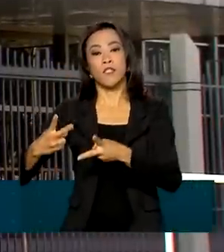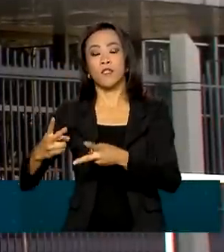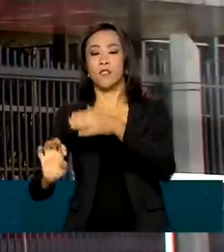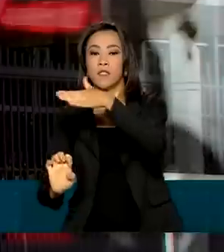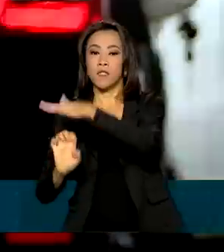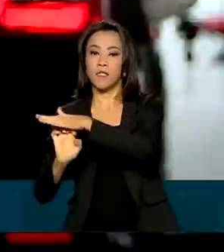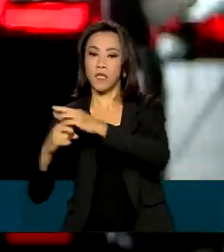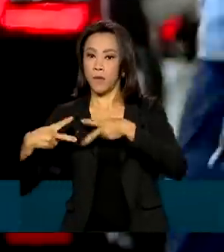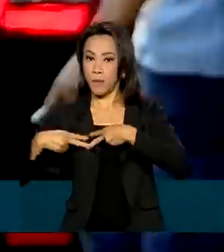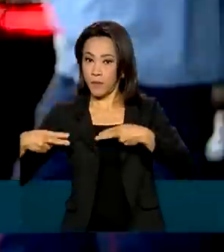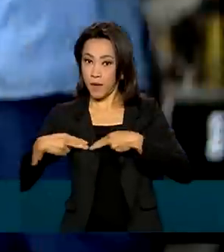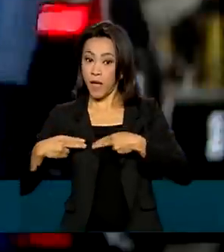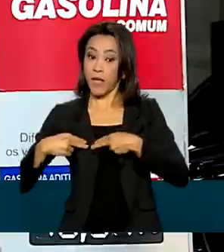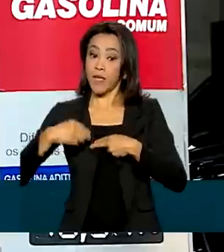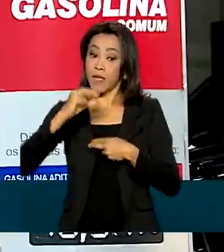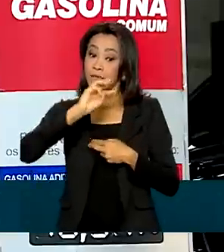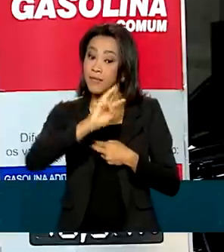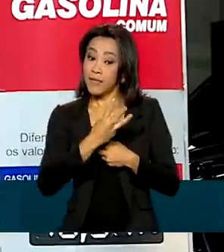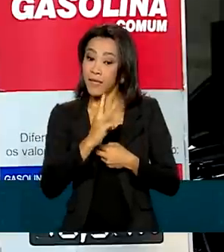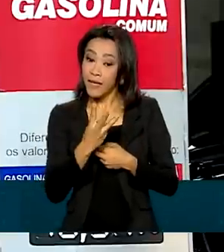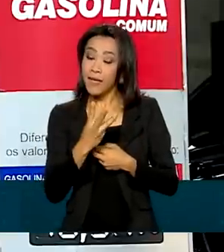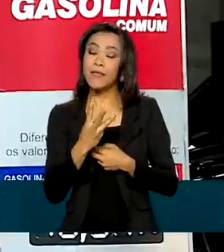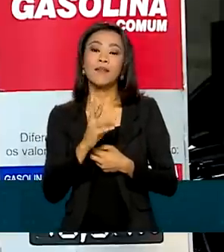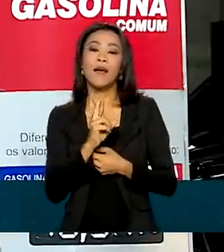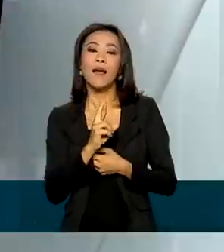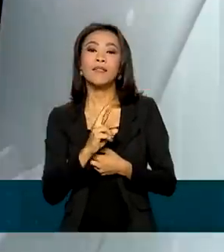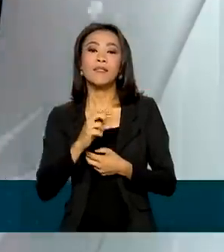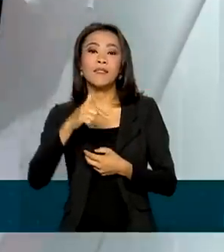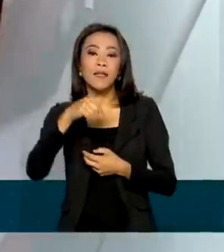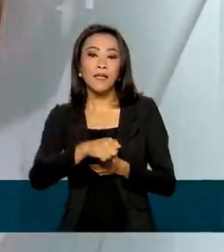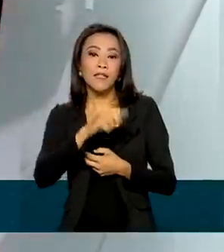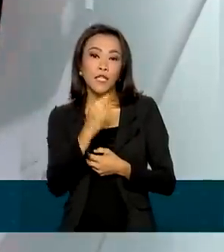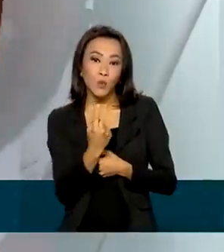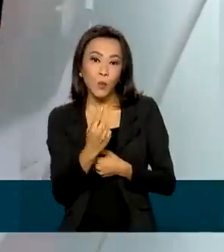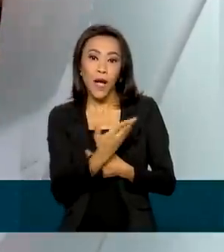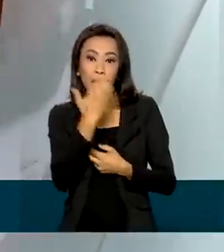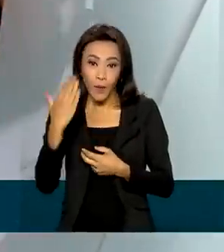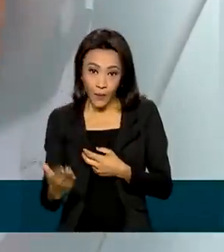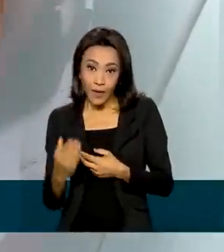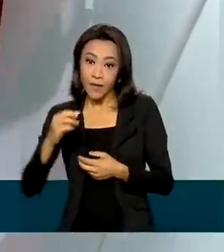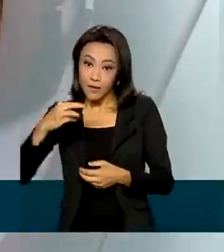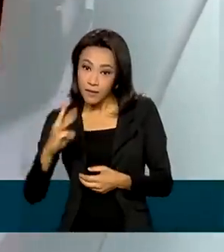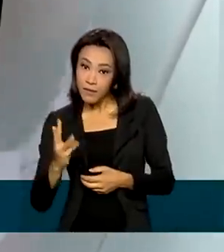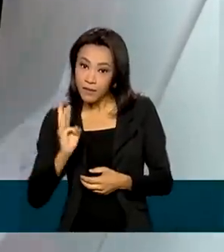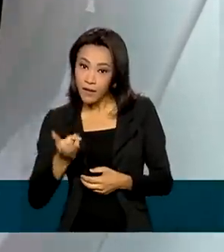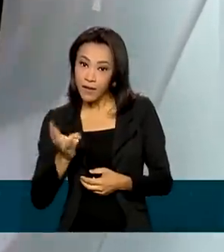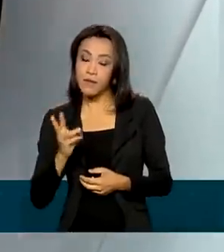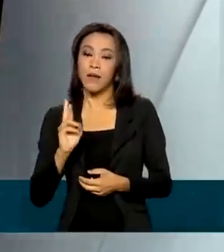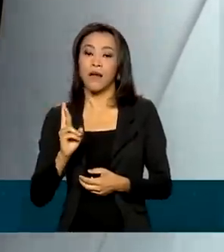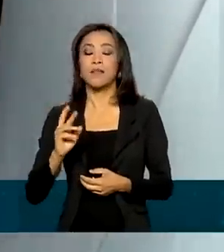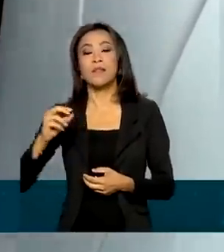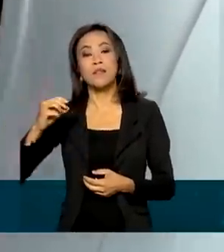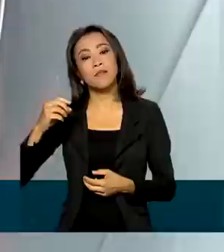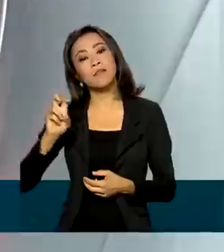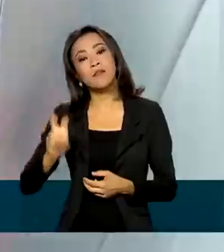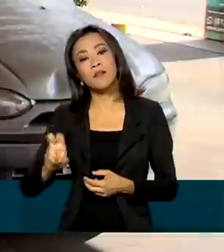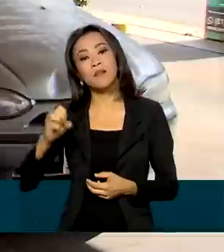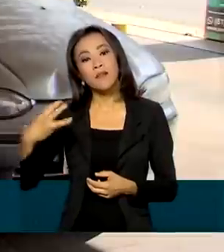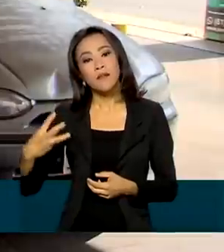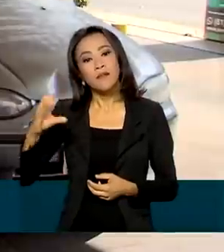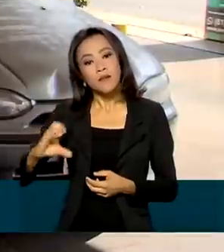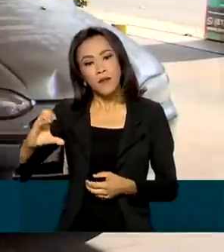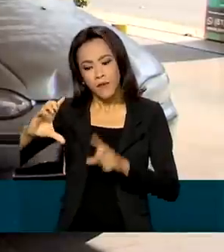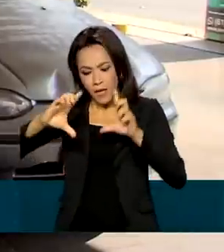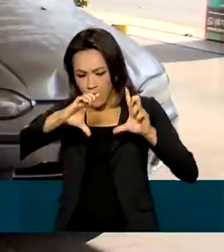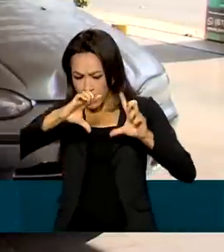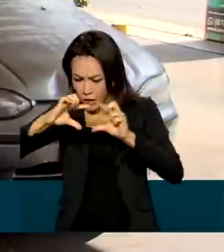passa de R$,71 por litro para R$,53 por litro, uma